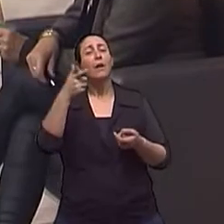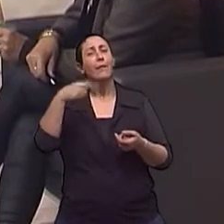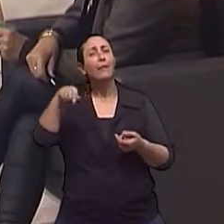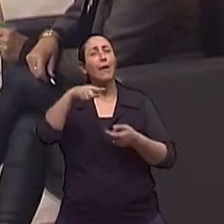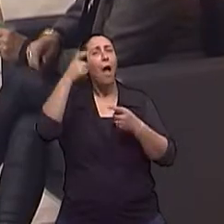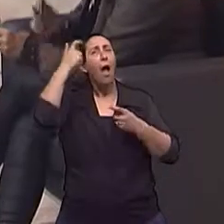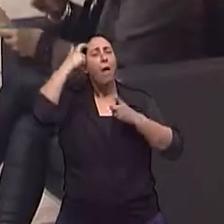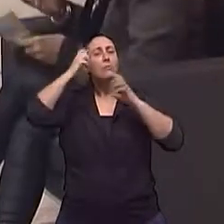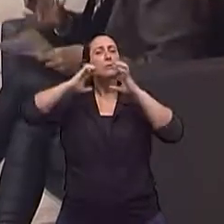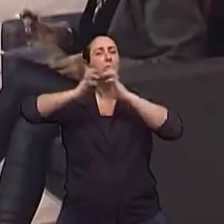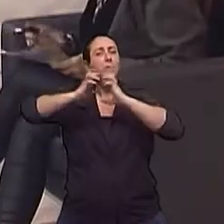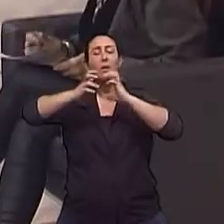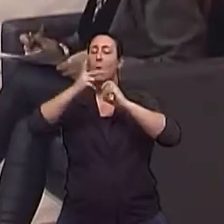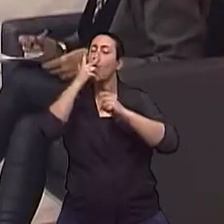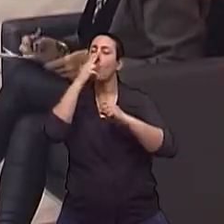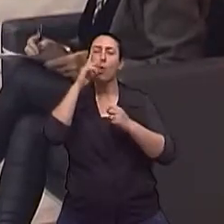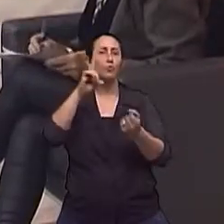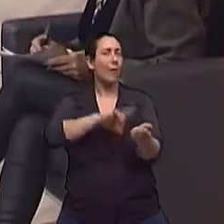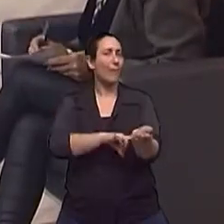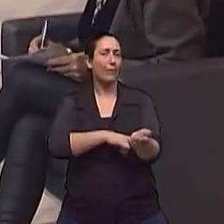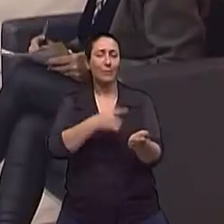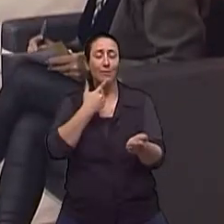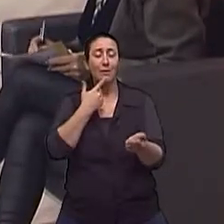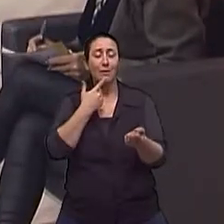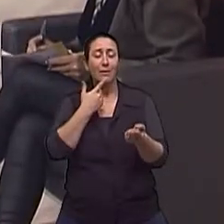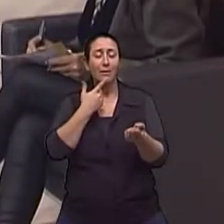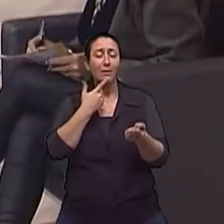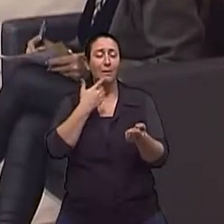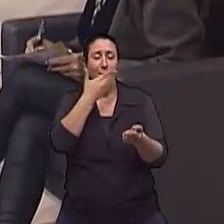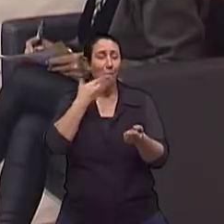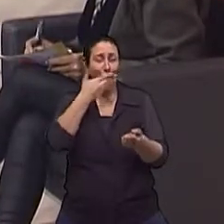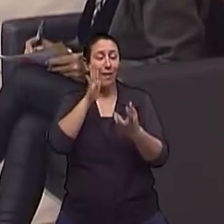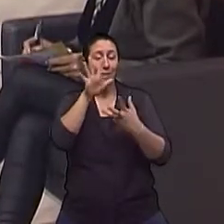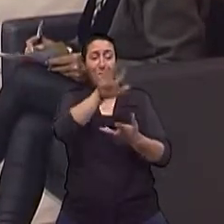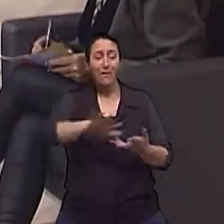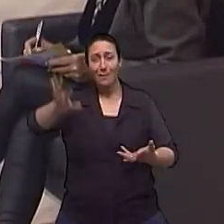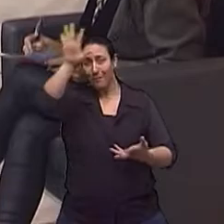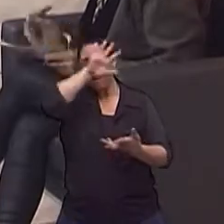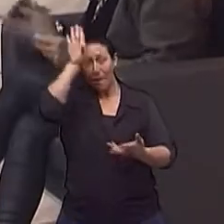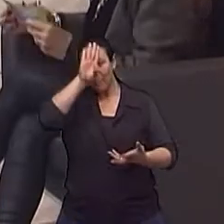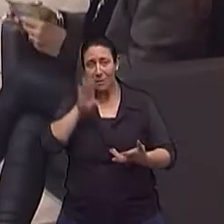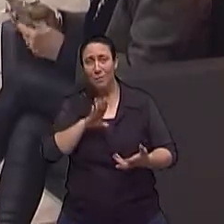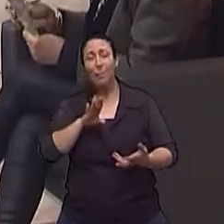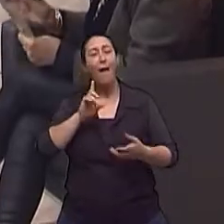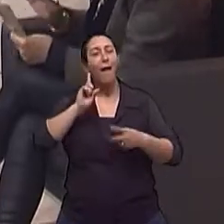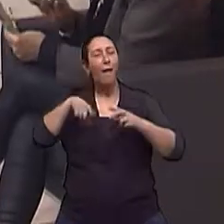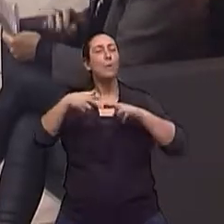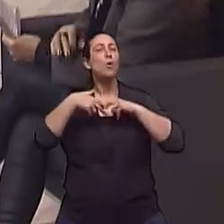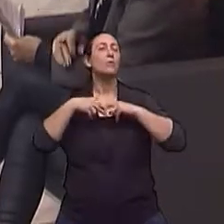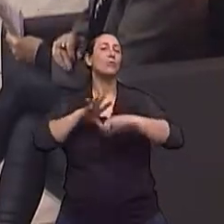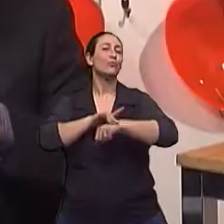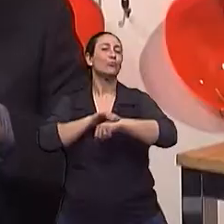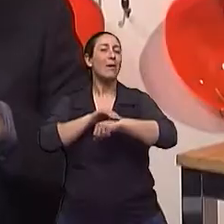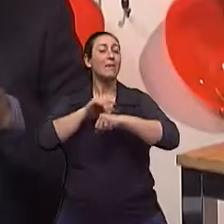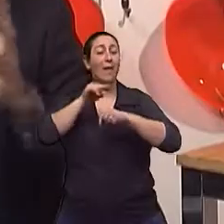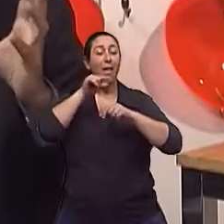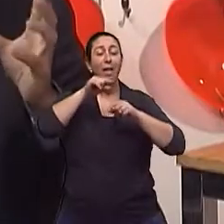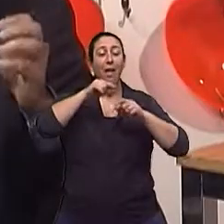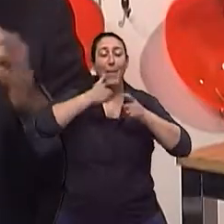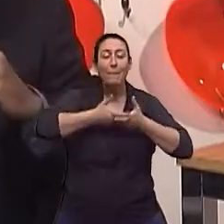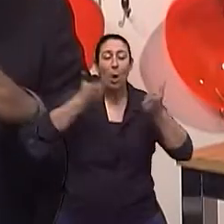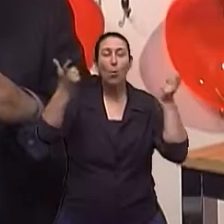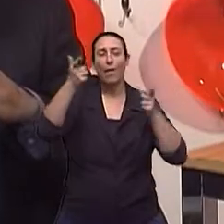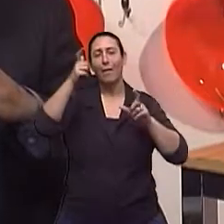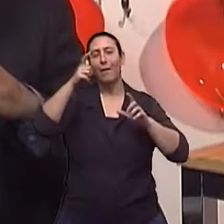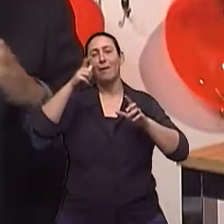lesando o cérebro. Diabetes, a mesma coisa. Então, a população brasileira, ela é mais doente do que essas populações de países desenvolvidos, do